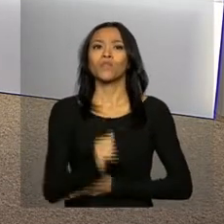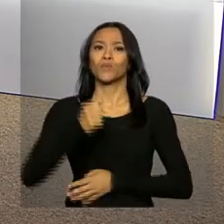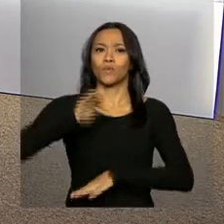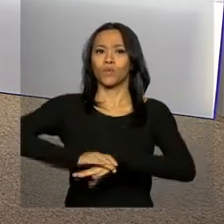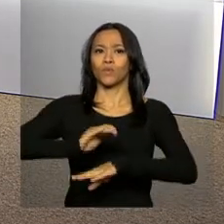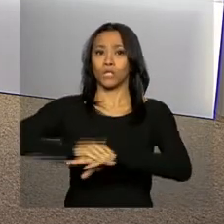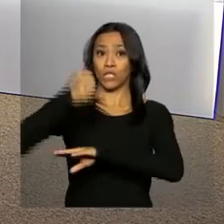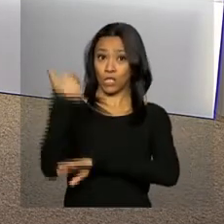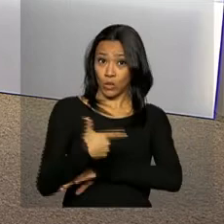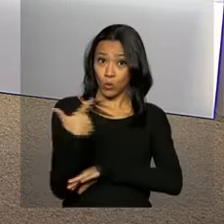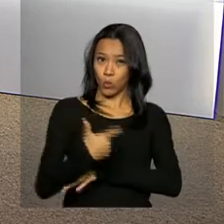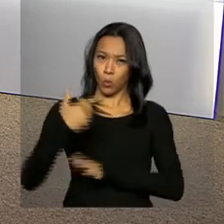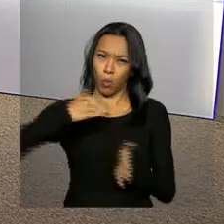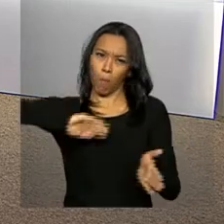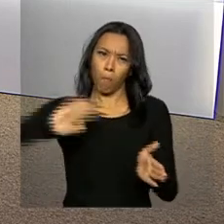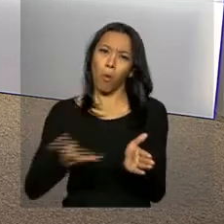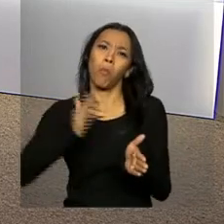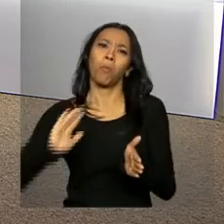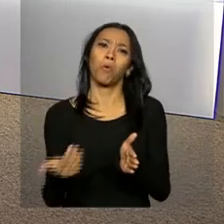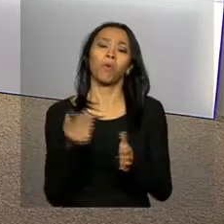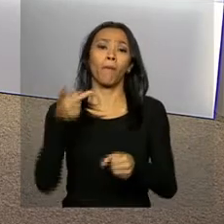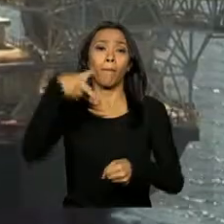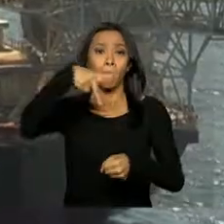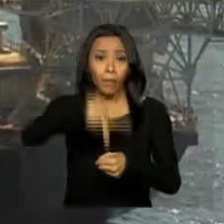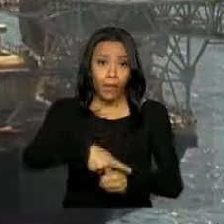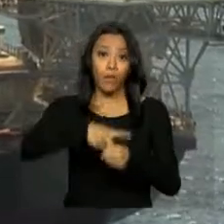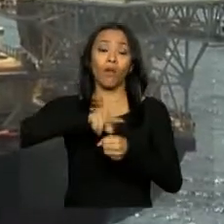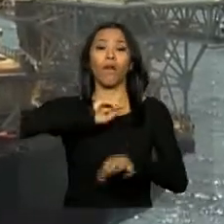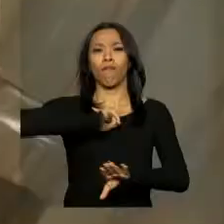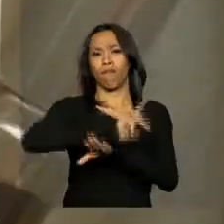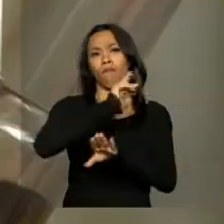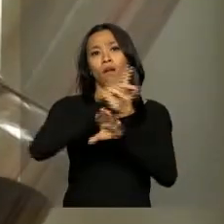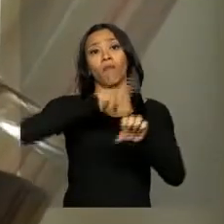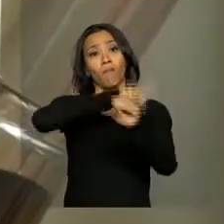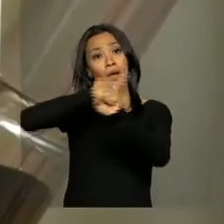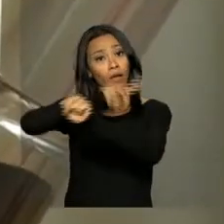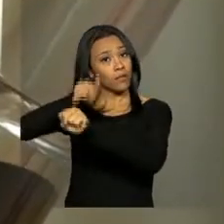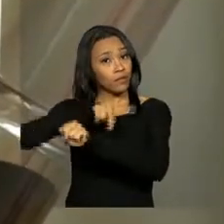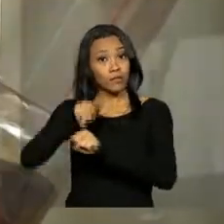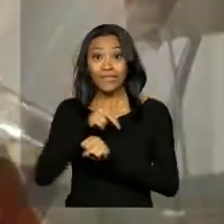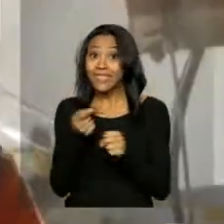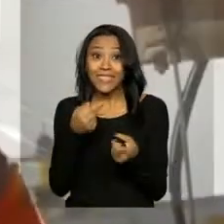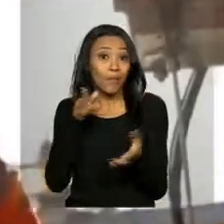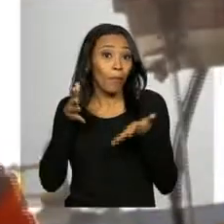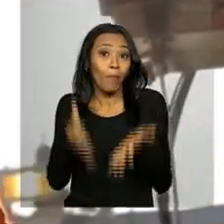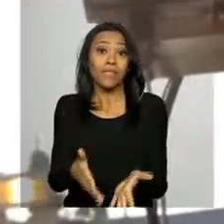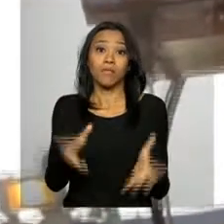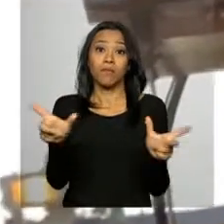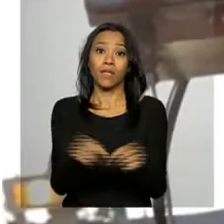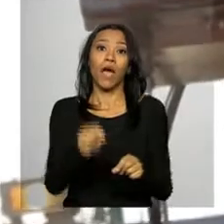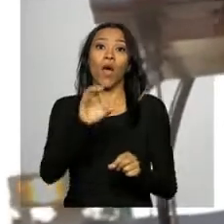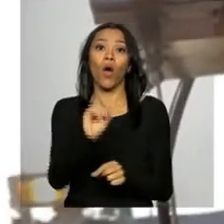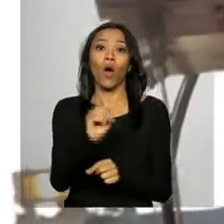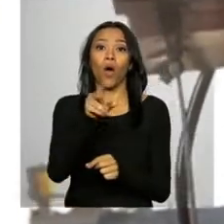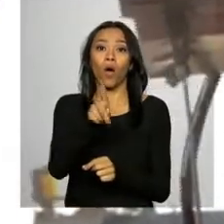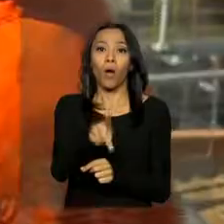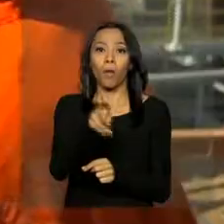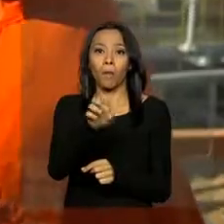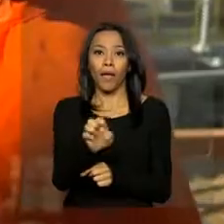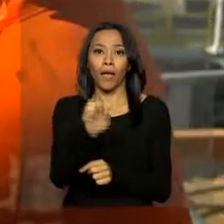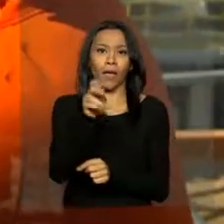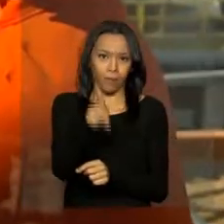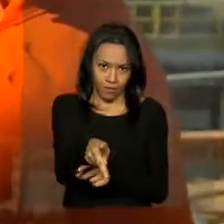aumento da produção de petróleo entre os países que não fazem parte da OPEP, a Organização dos Países